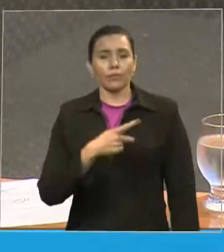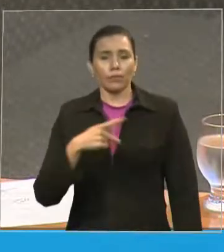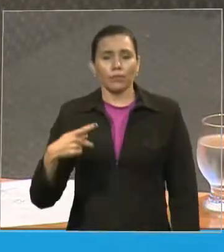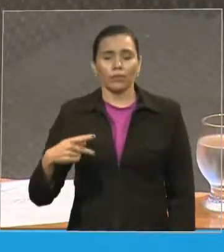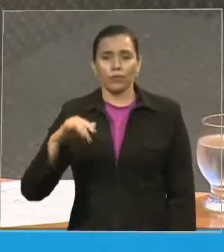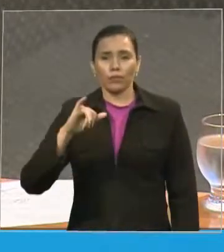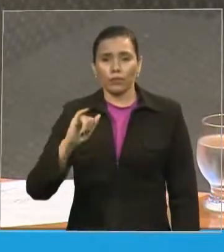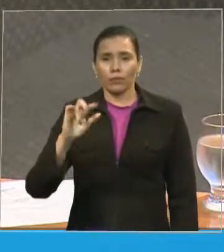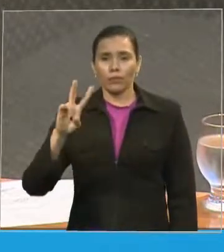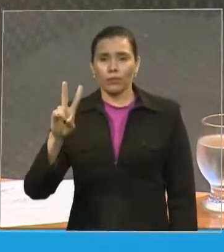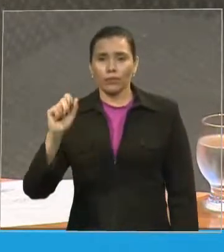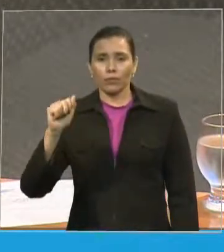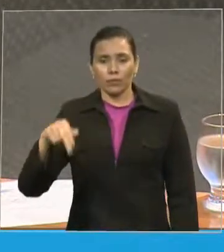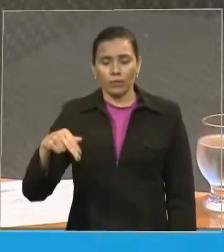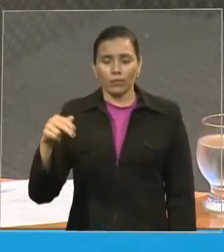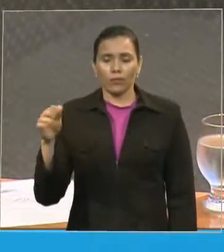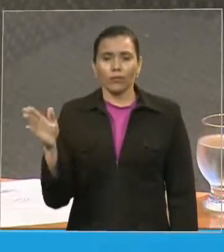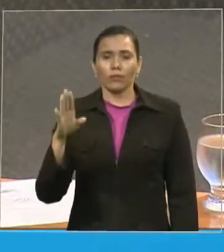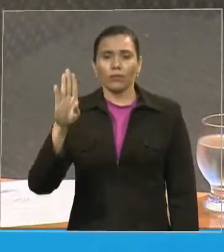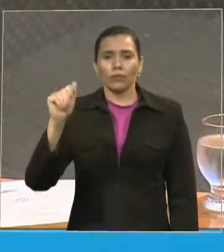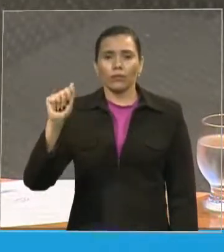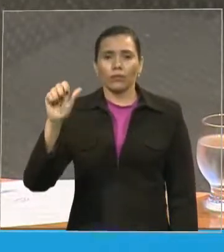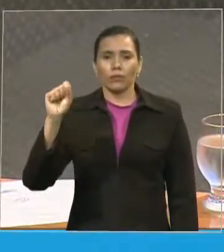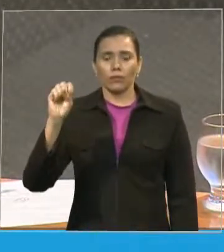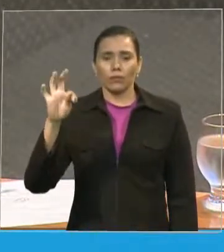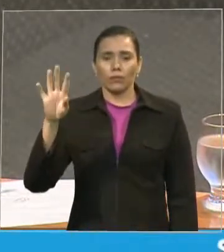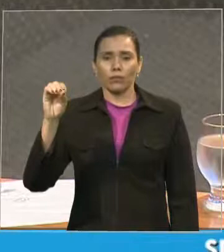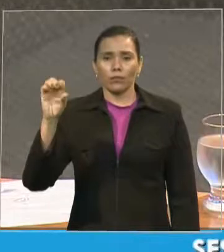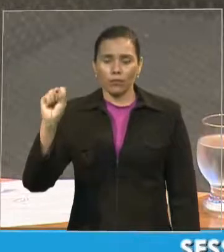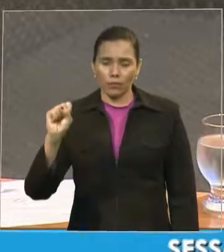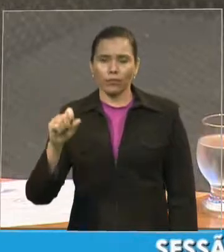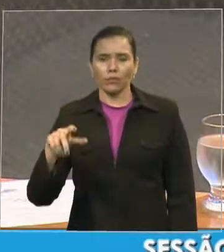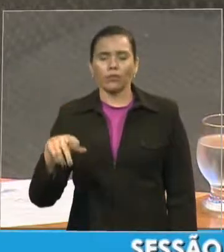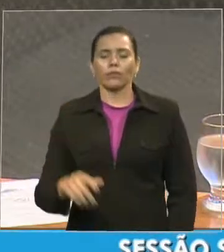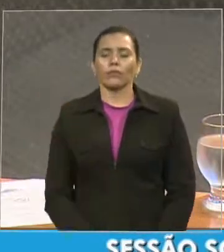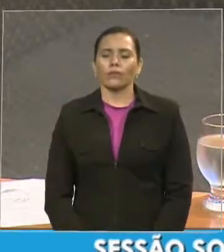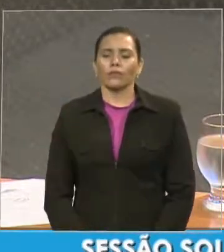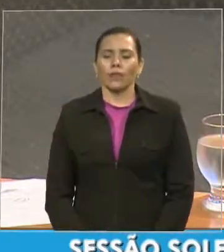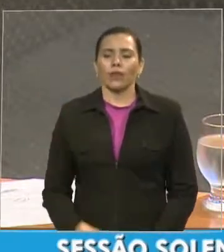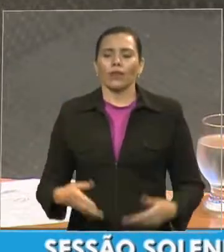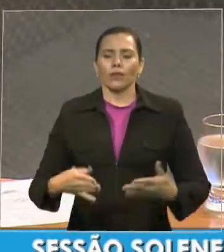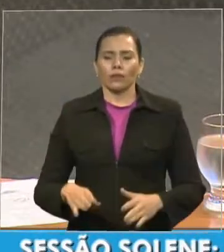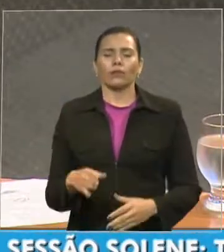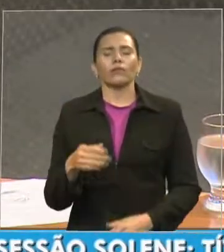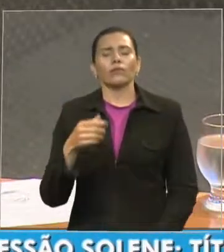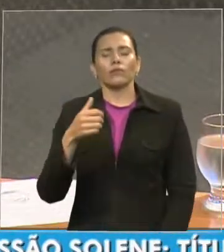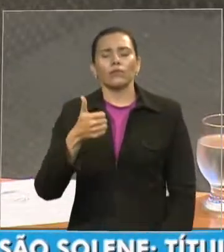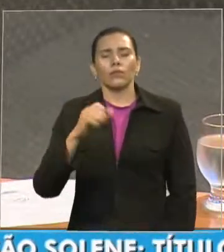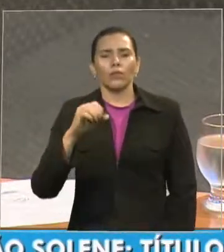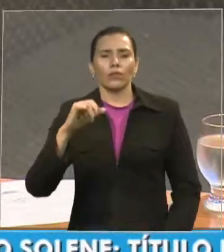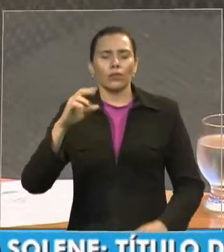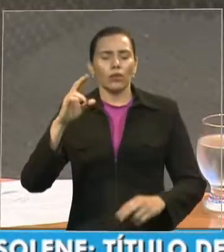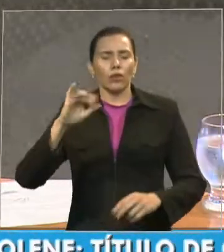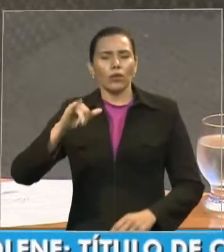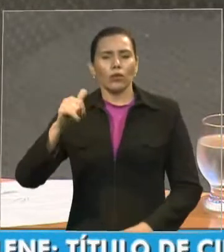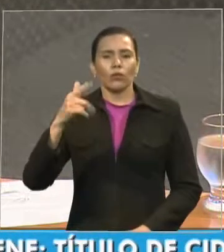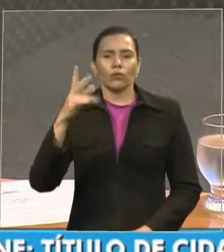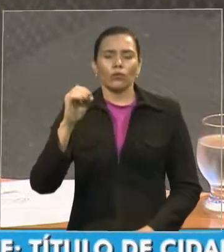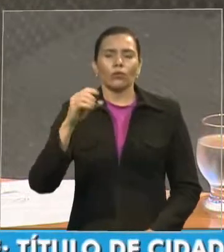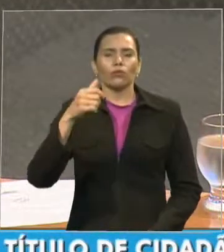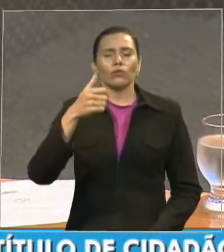Pereira Basto. Nasceu em 10 de julho de 1964, na cidade...